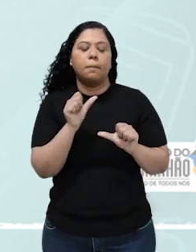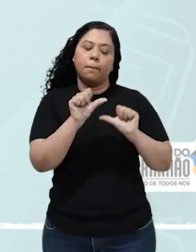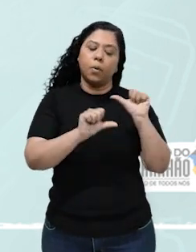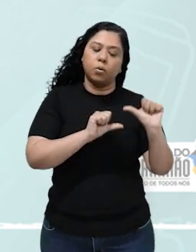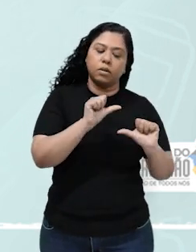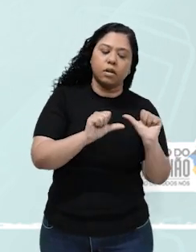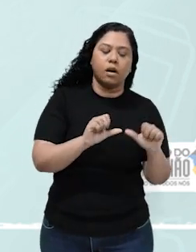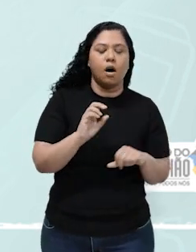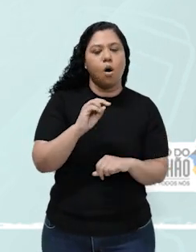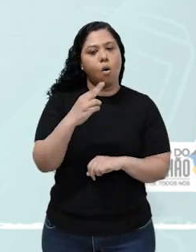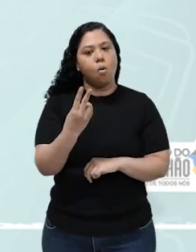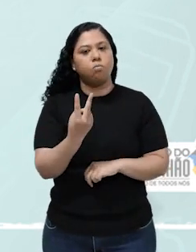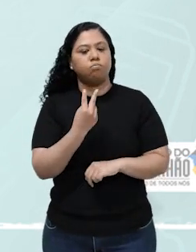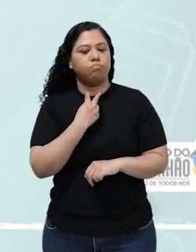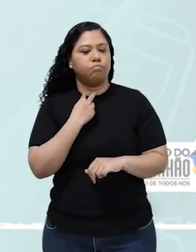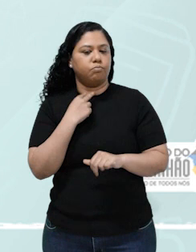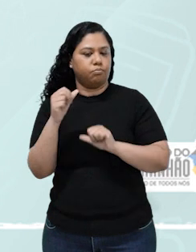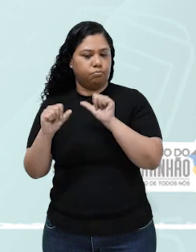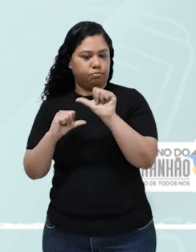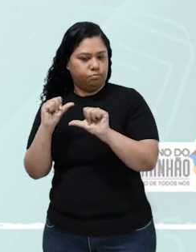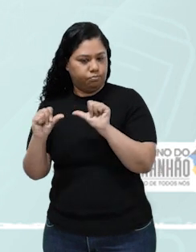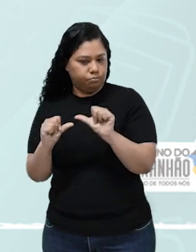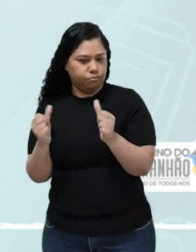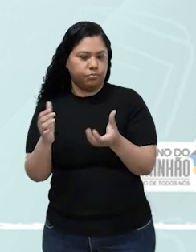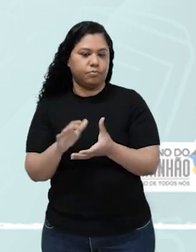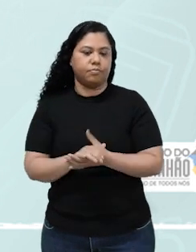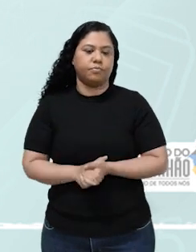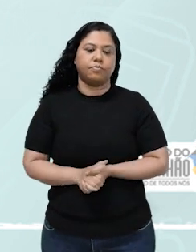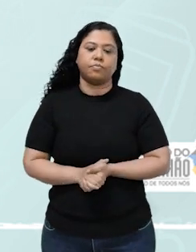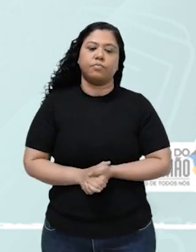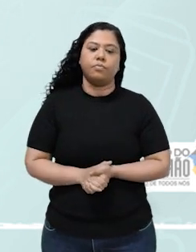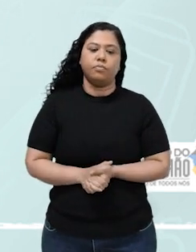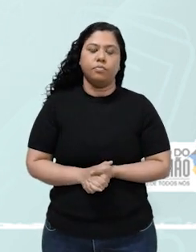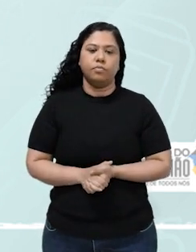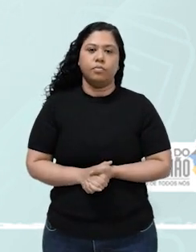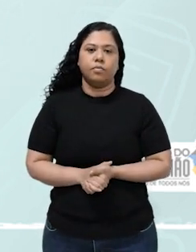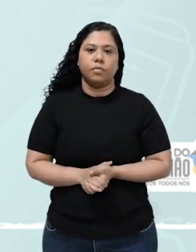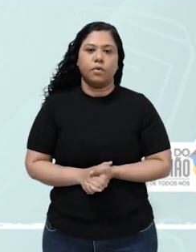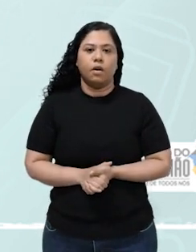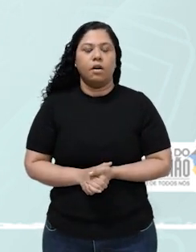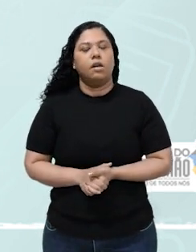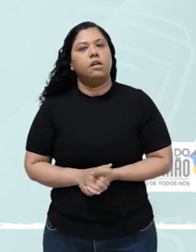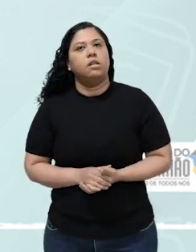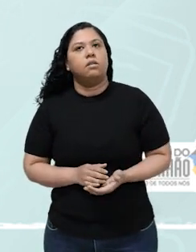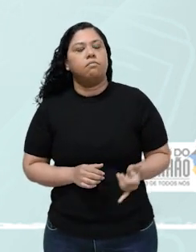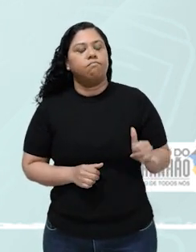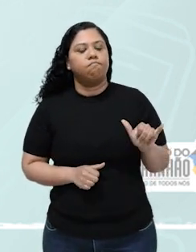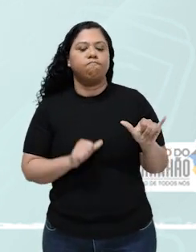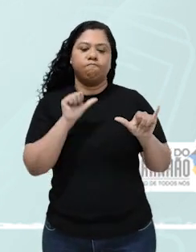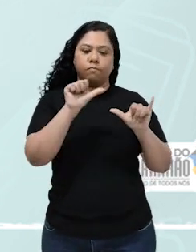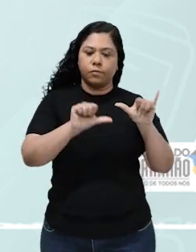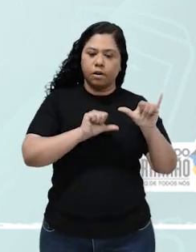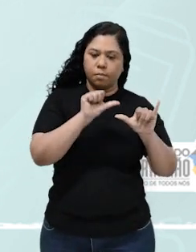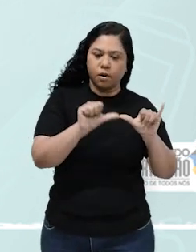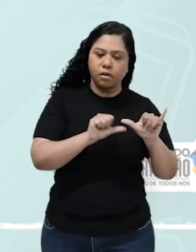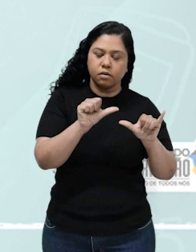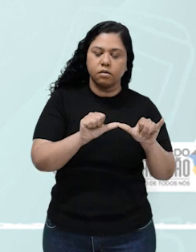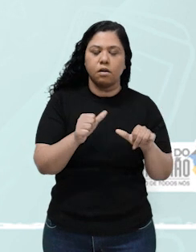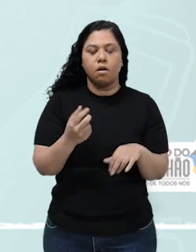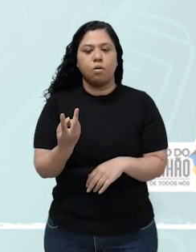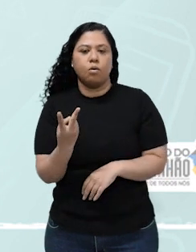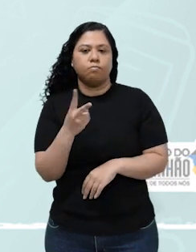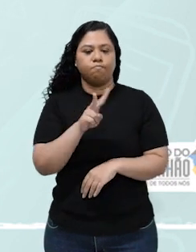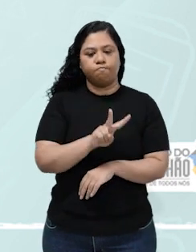irreversível. Então, teoricamente, turma, toda a reação química ocorre nos dois